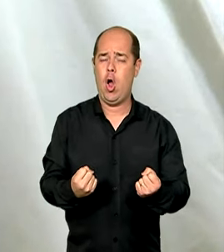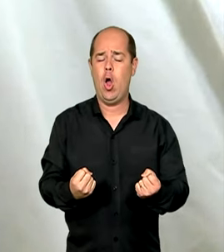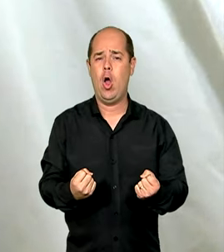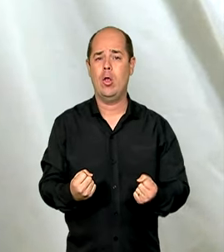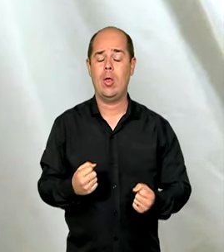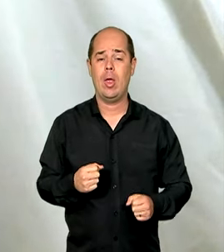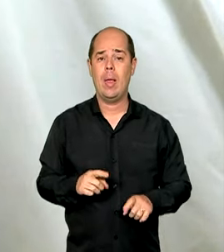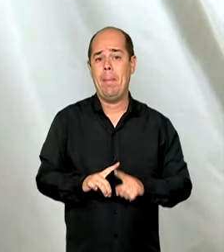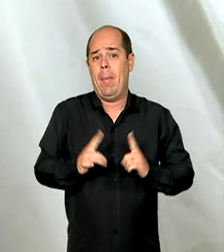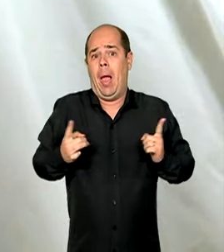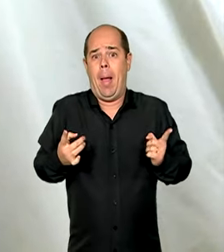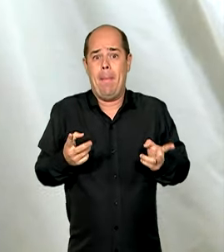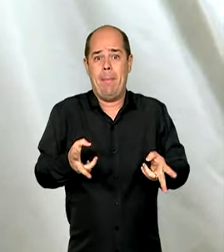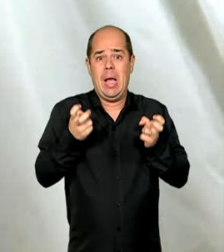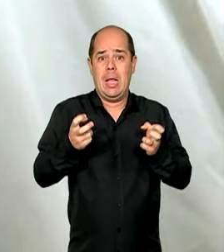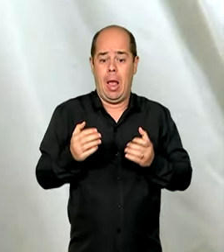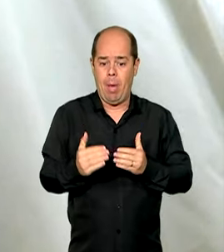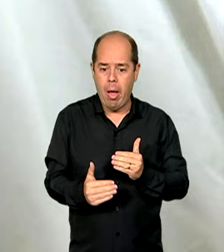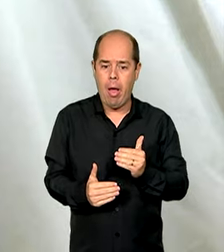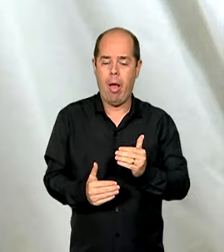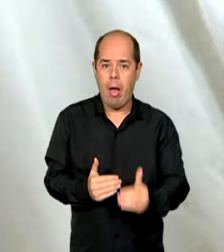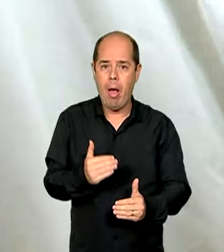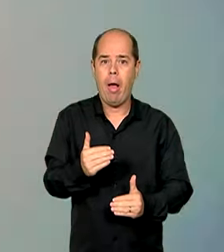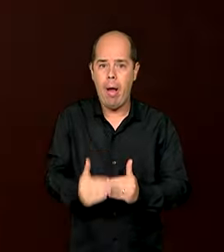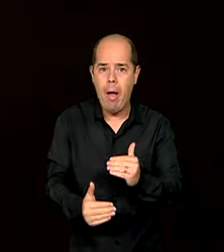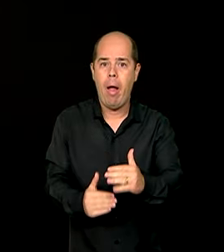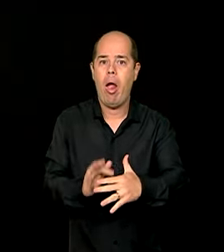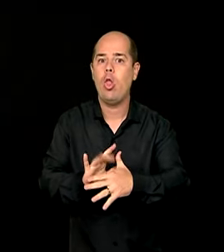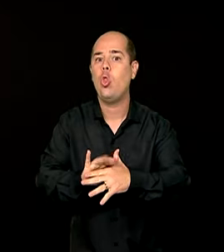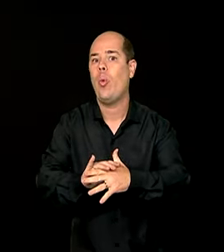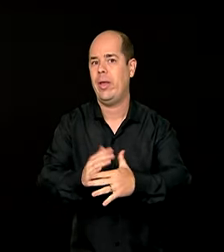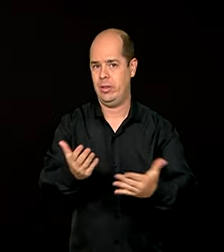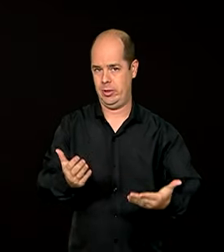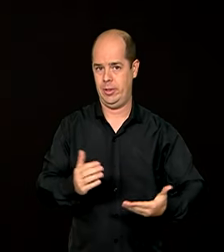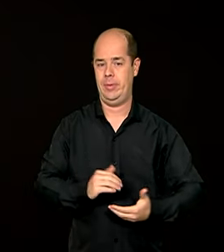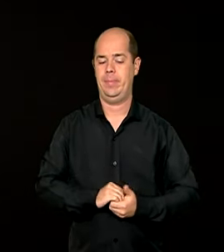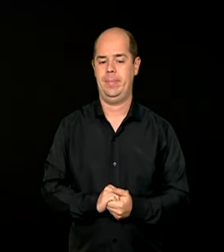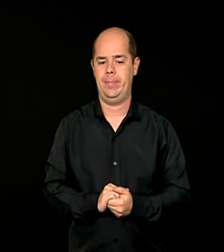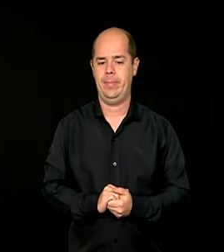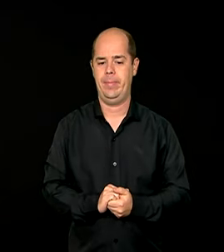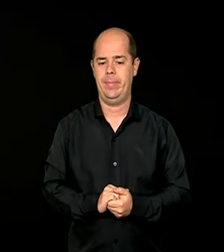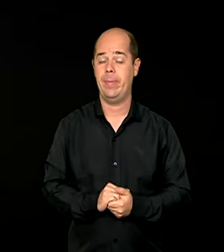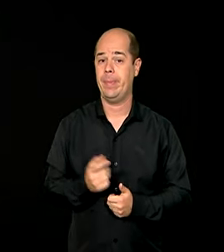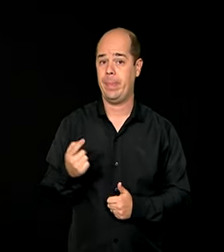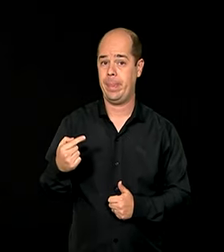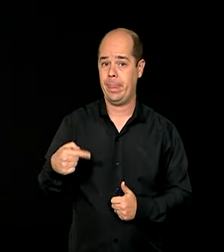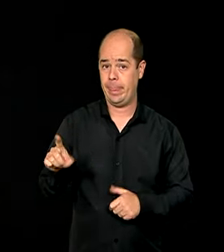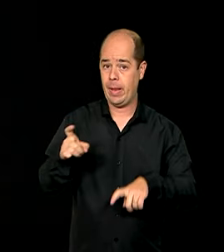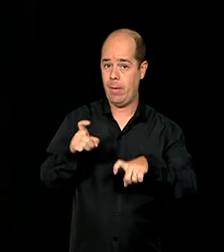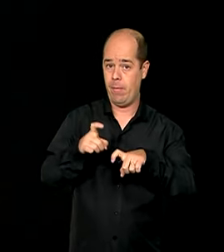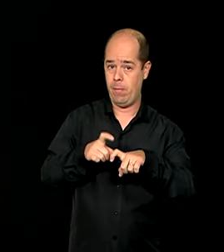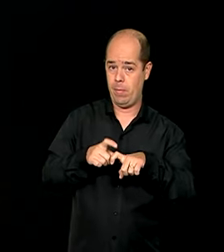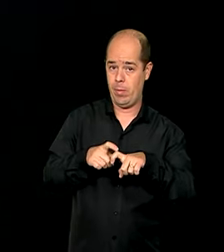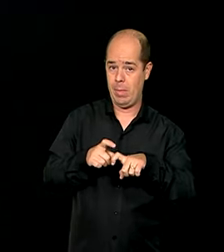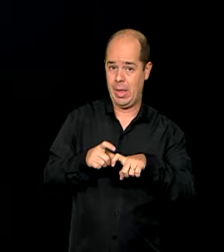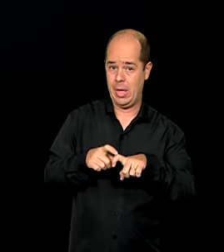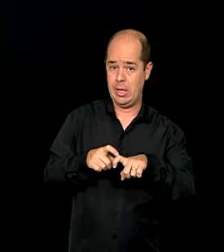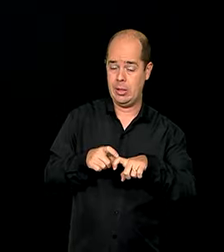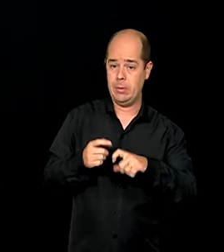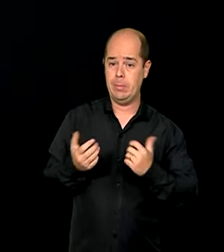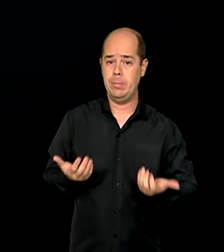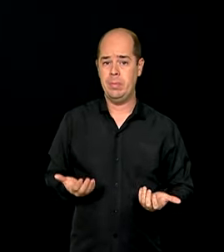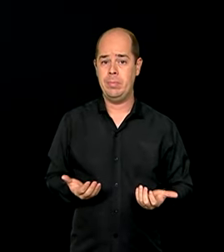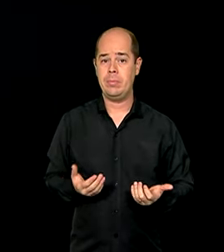que, aos poucos, a gente está começando a ficar doente. No psiquiatra, Túlio descobriu que estava com burnout, que é a